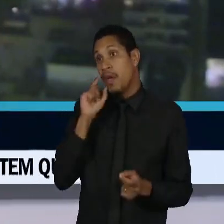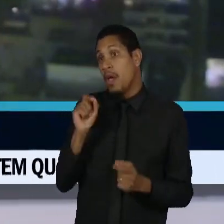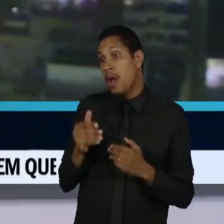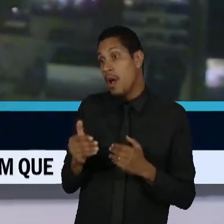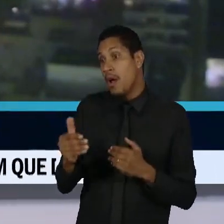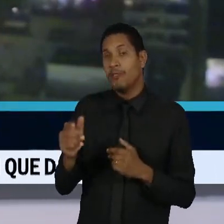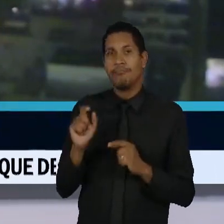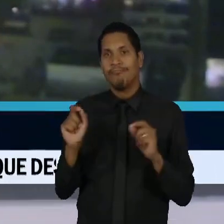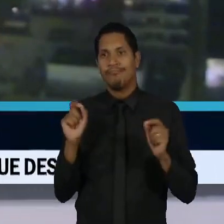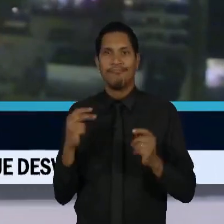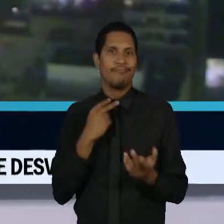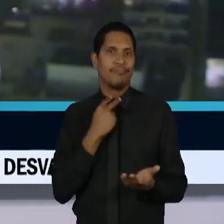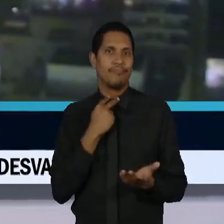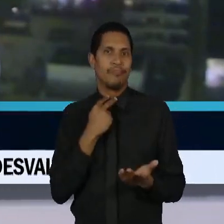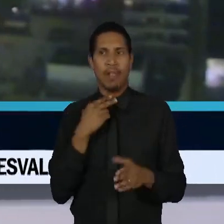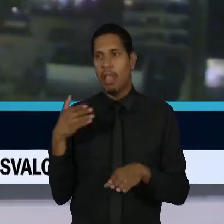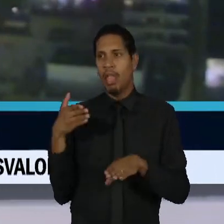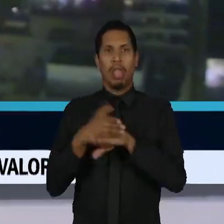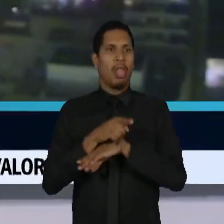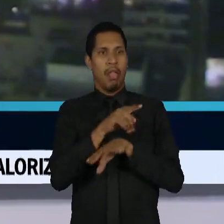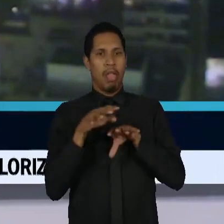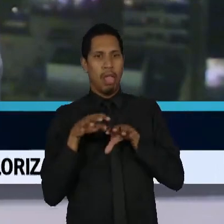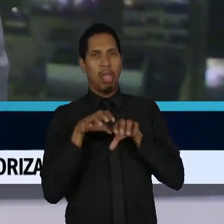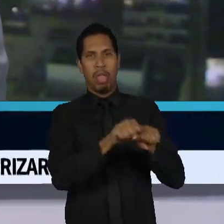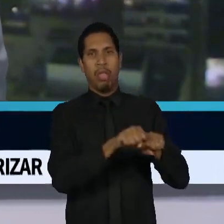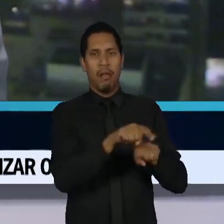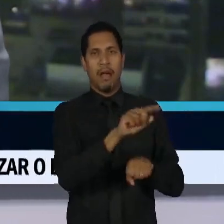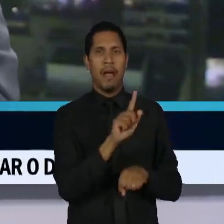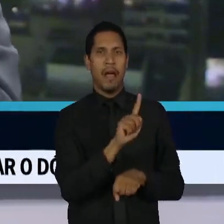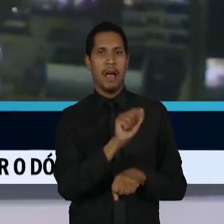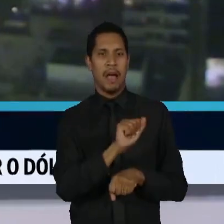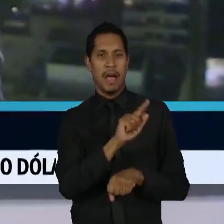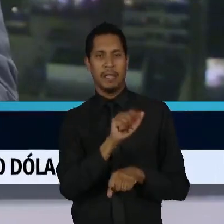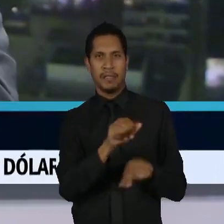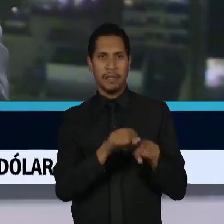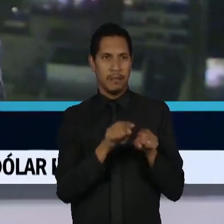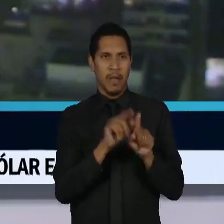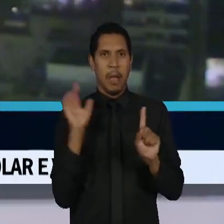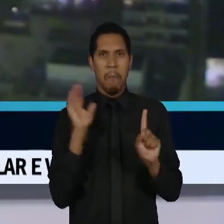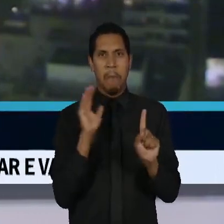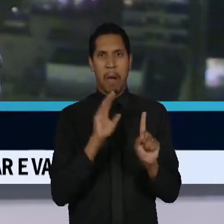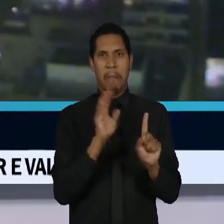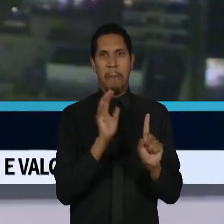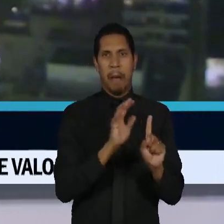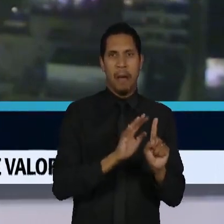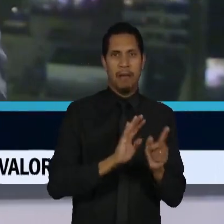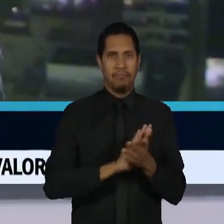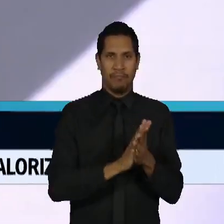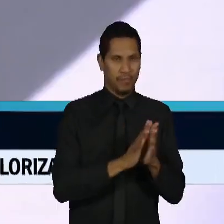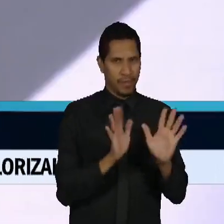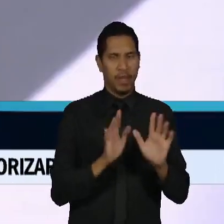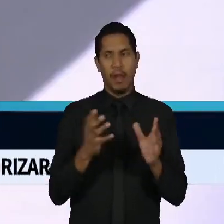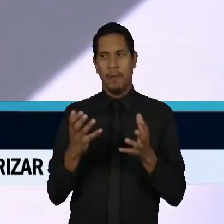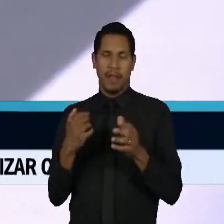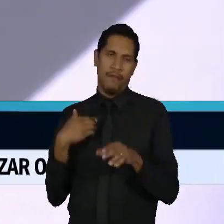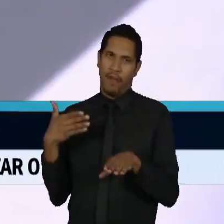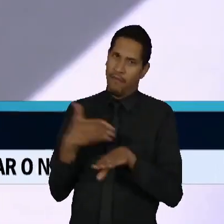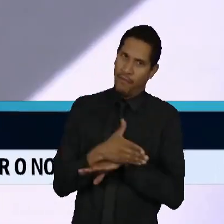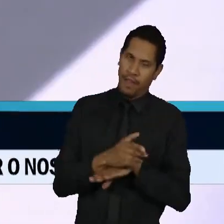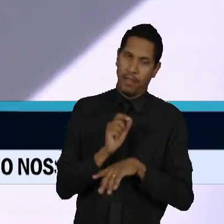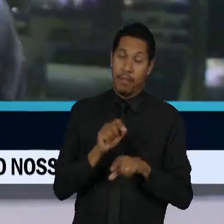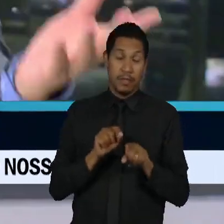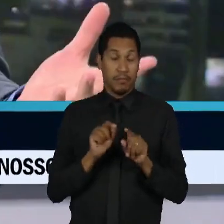Ele não pode entrar simplesmente em Gaza, porque se ele entrar em Gaza e apavorar entrar, ele vai entrar. Isso não tem a dúvida, mas ele não pode entrar e